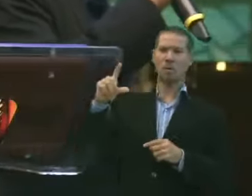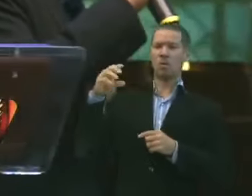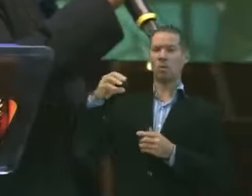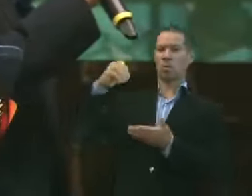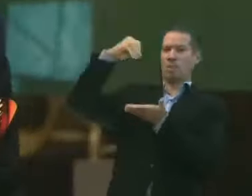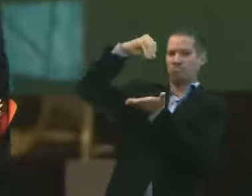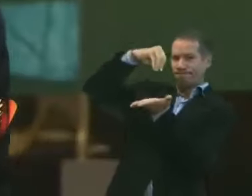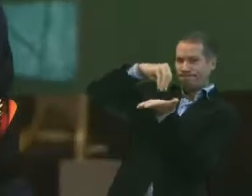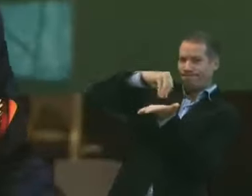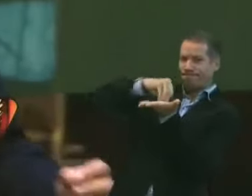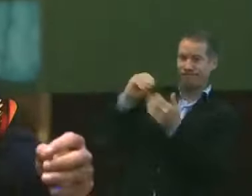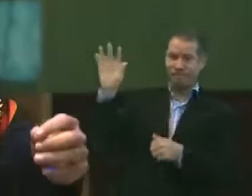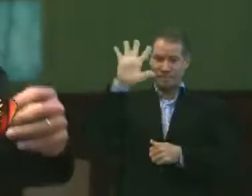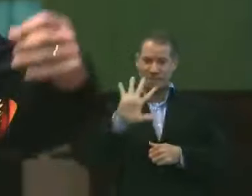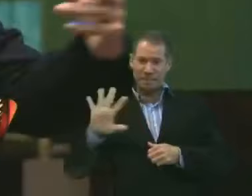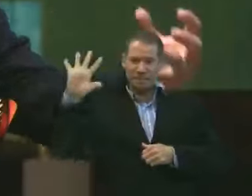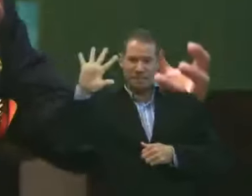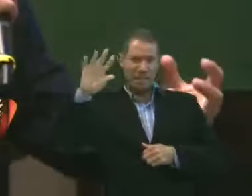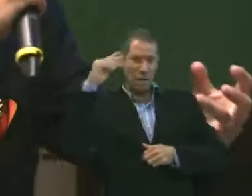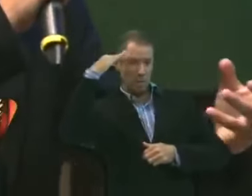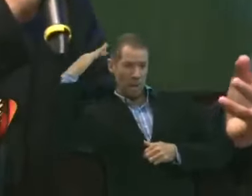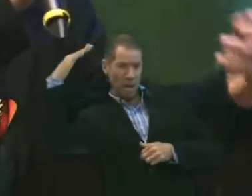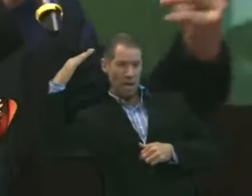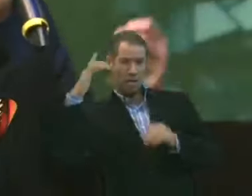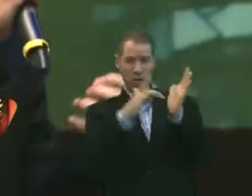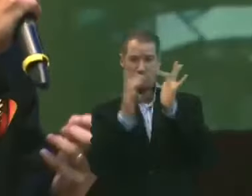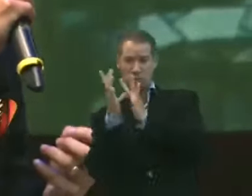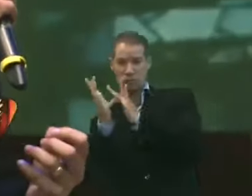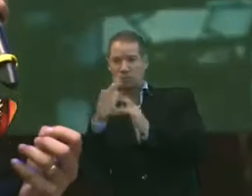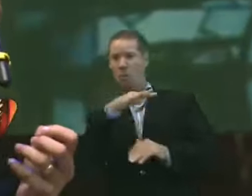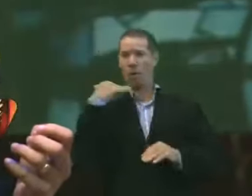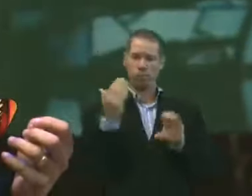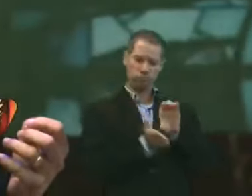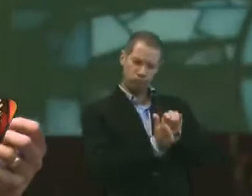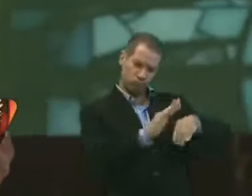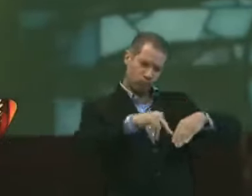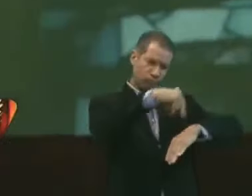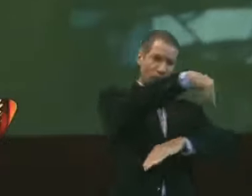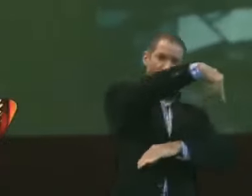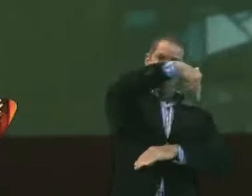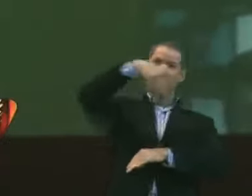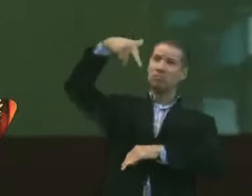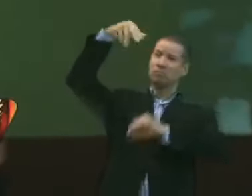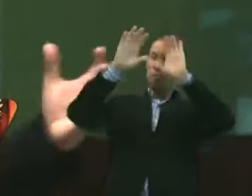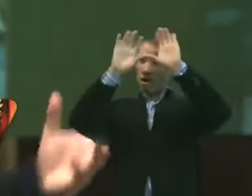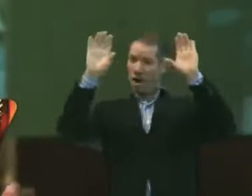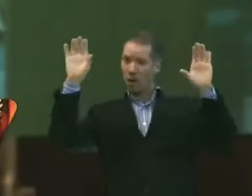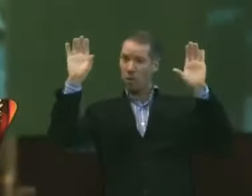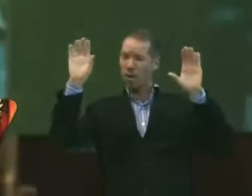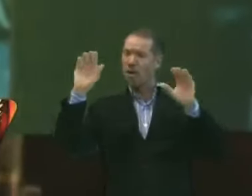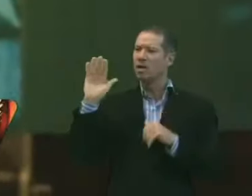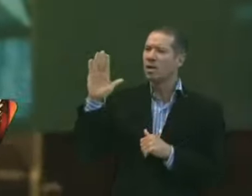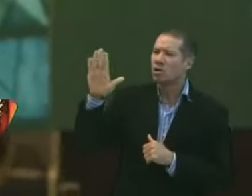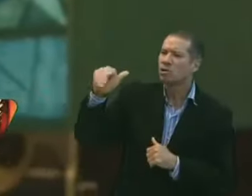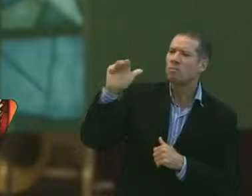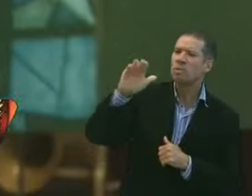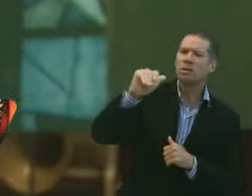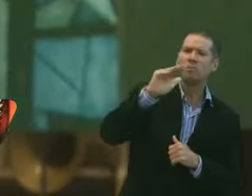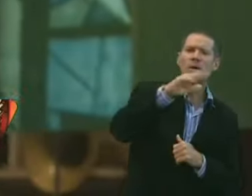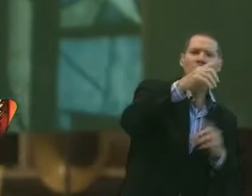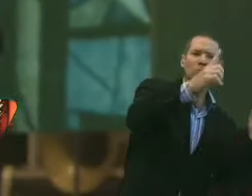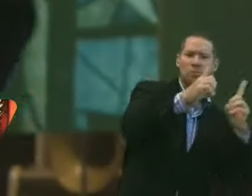nessa cena. Jesus morreu, ressuscitou e agora Ele está convocando os seus